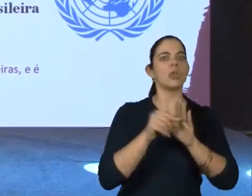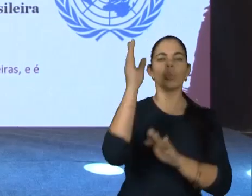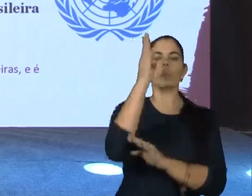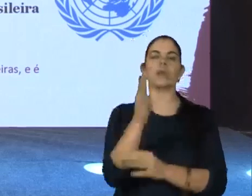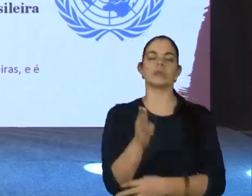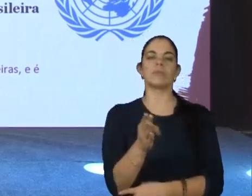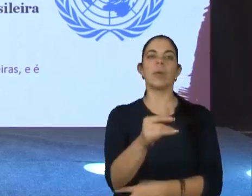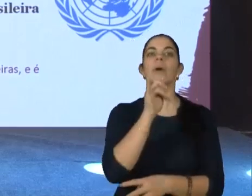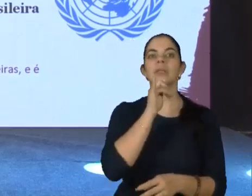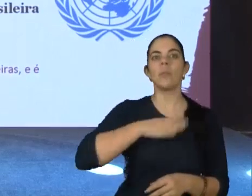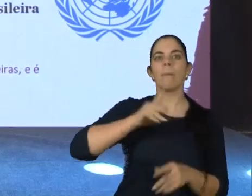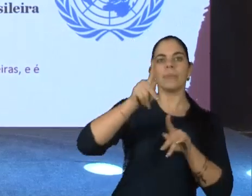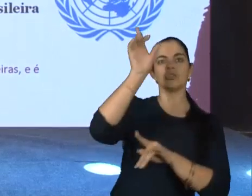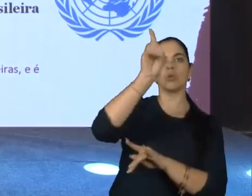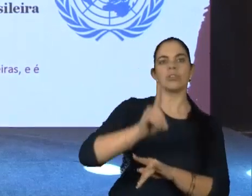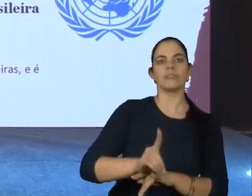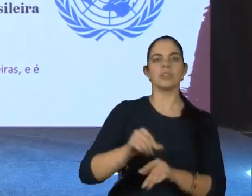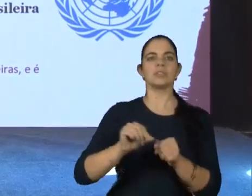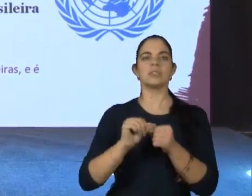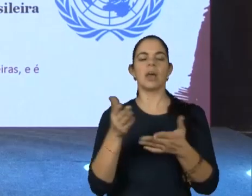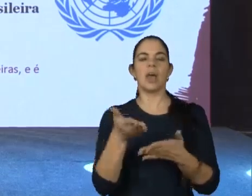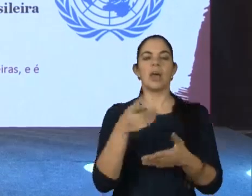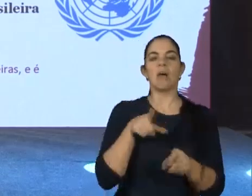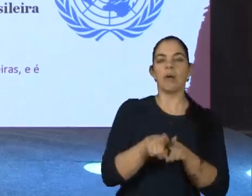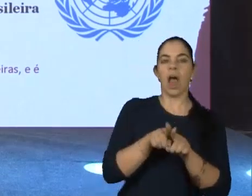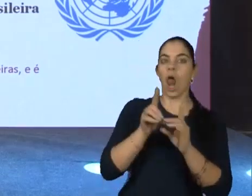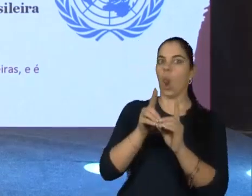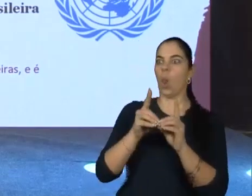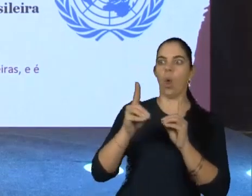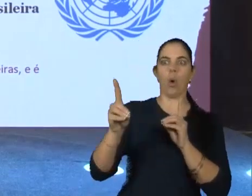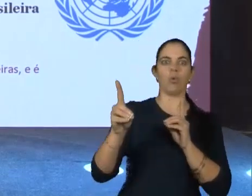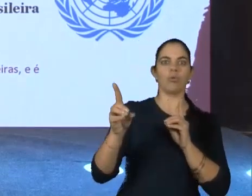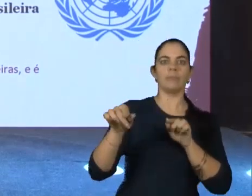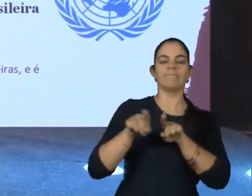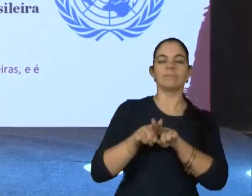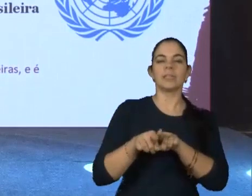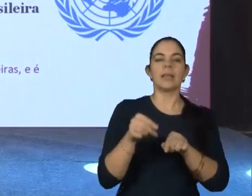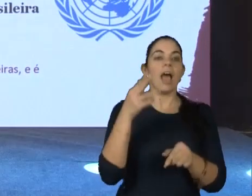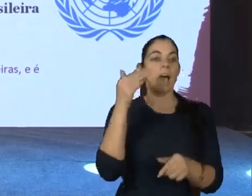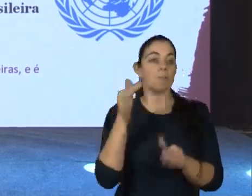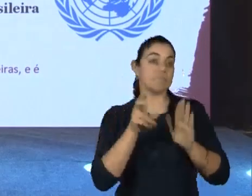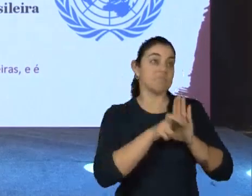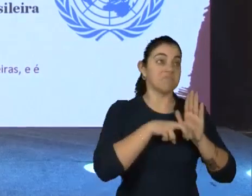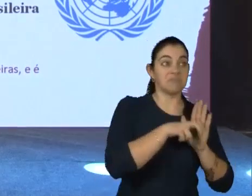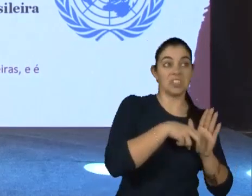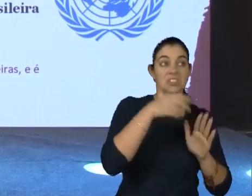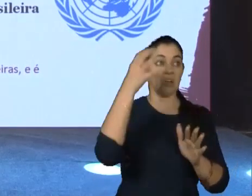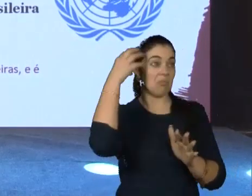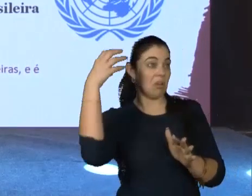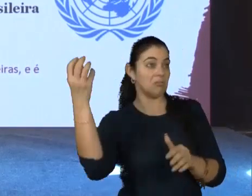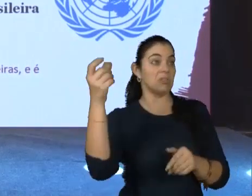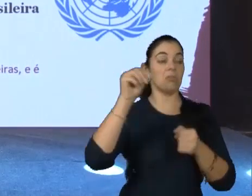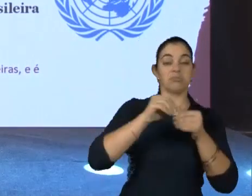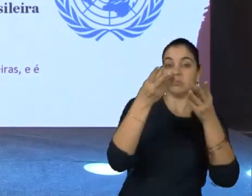Pessoas com deficiência incluem aquelas com impedimentos de longo prazo, de natureza física, intelectual, mental